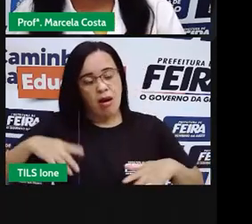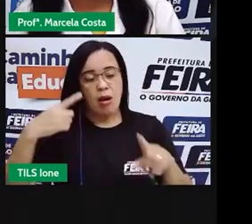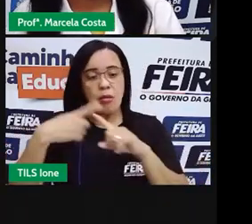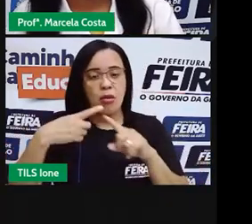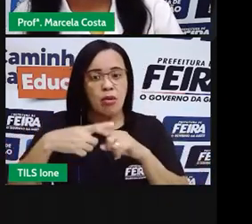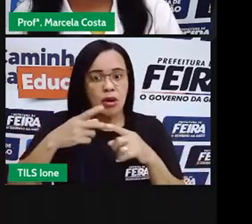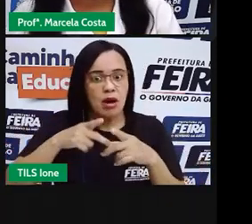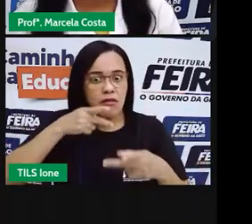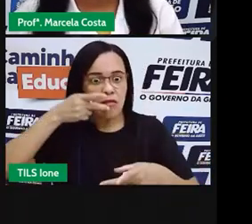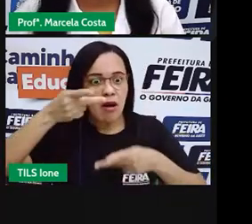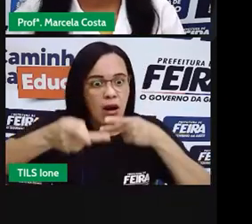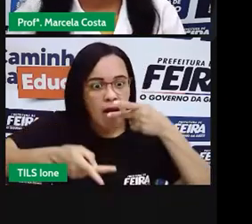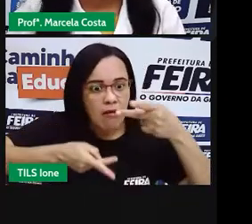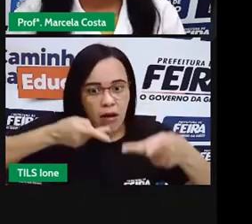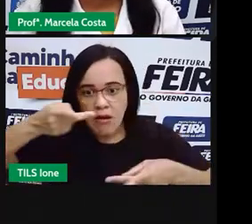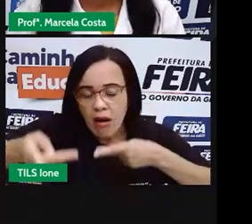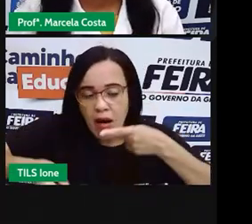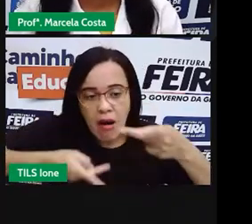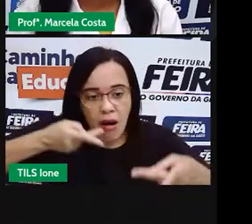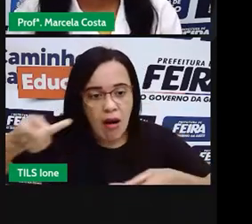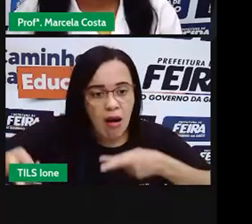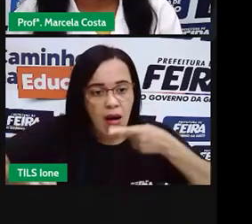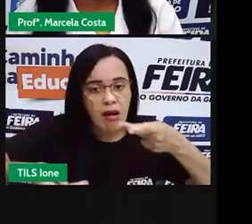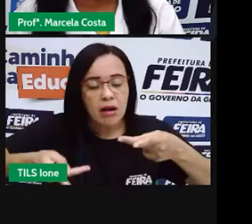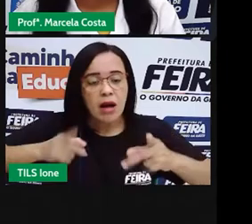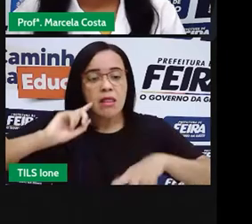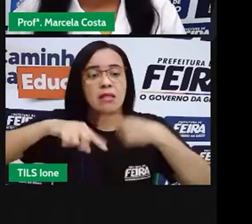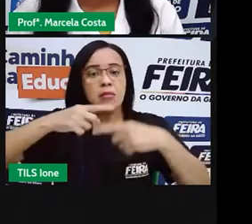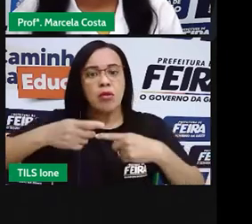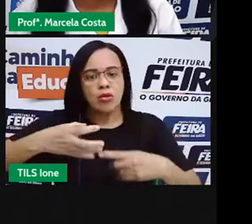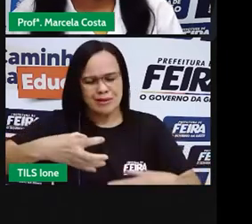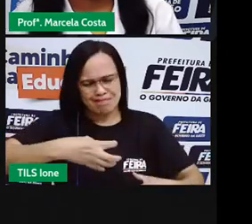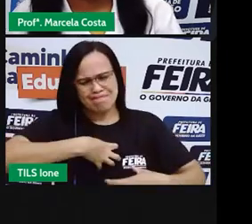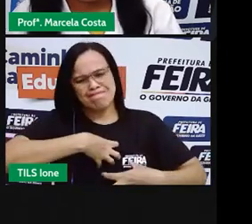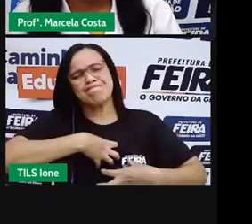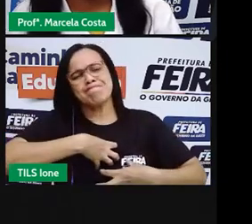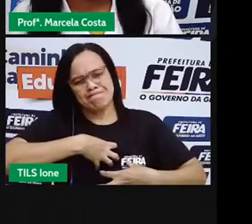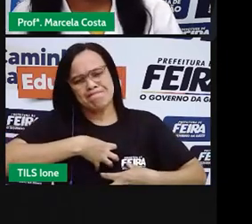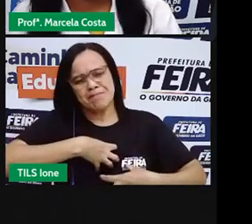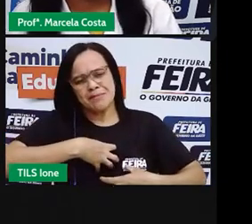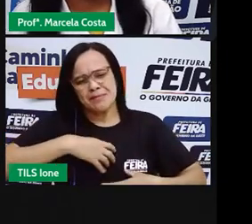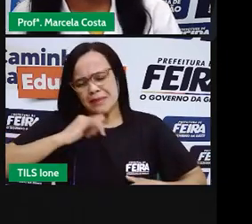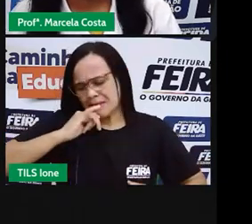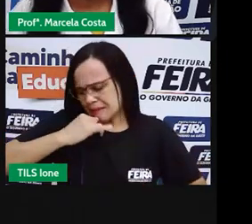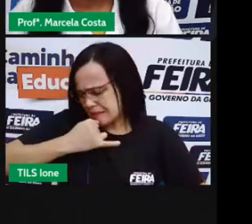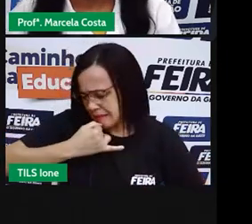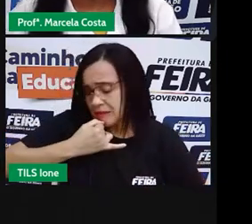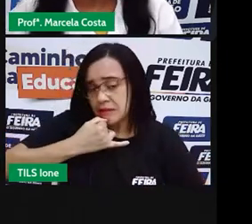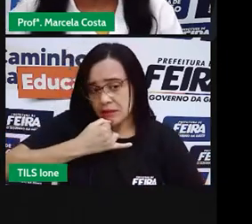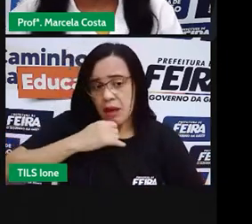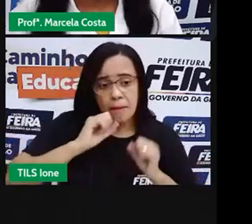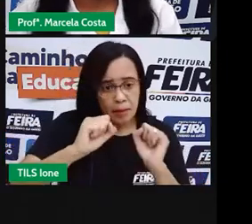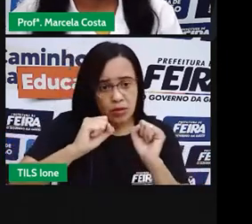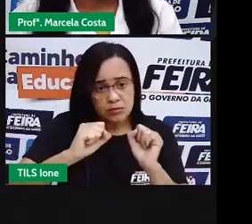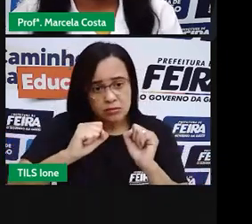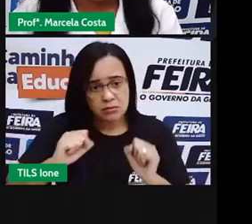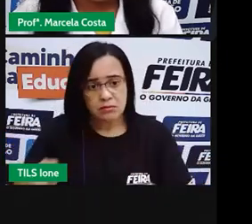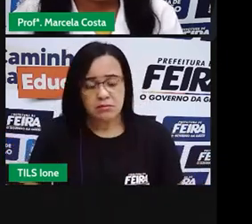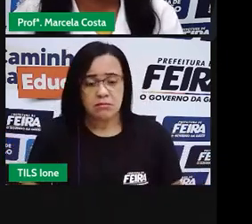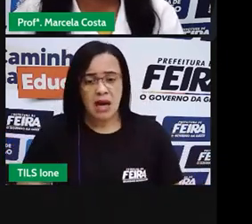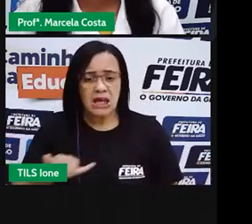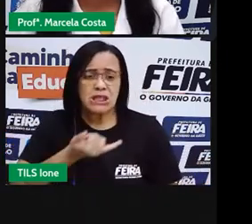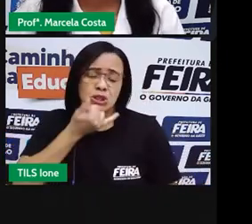com as nossas filmas, a gente pode magoar, decepcionar uma pessoa. E um pedido de